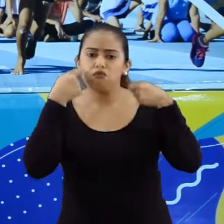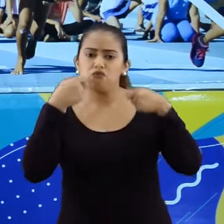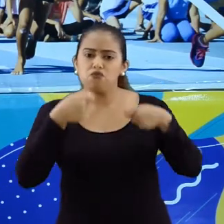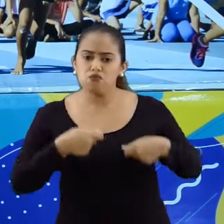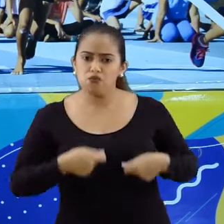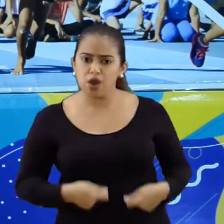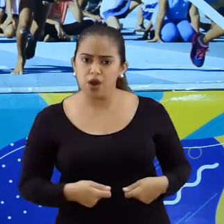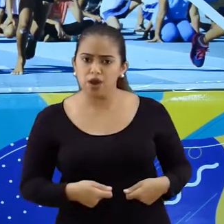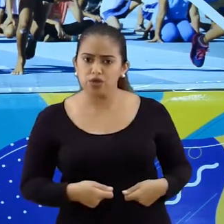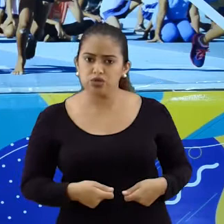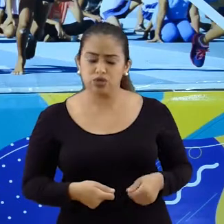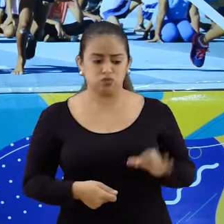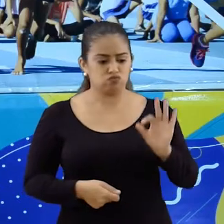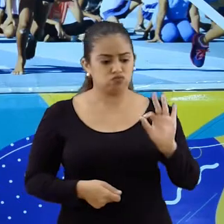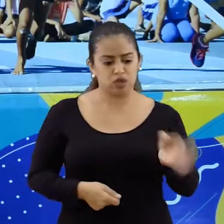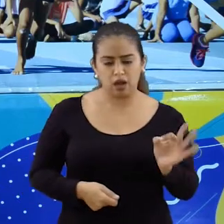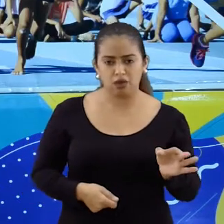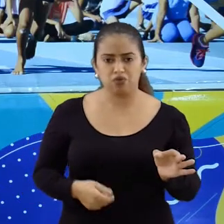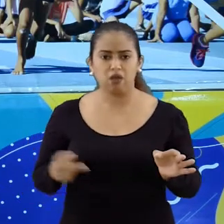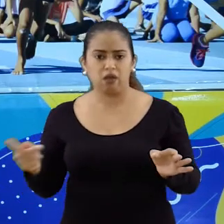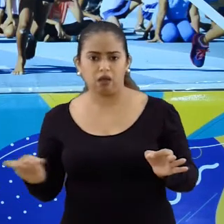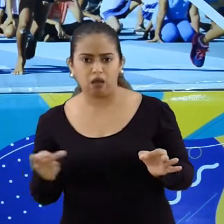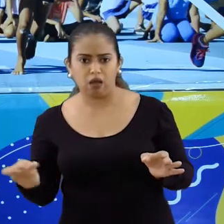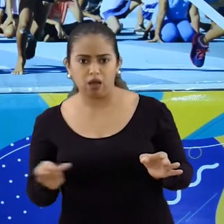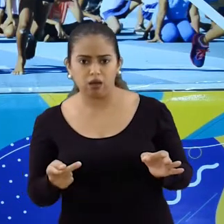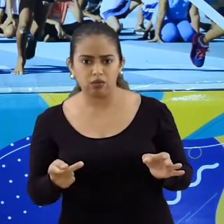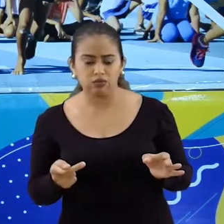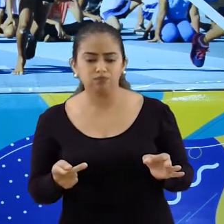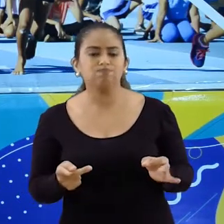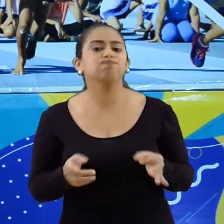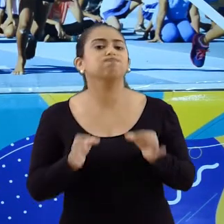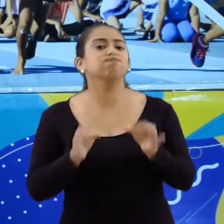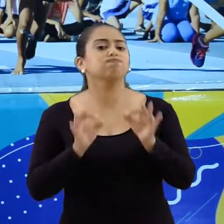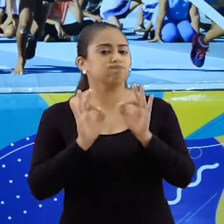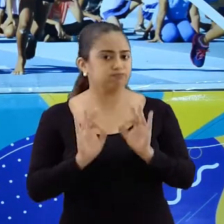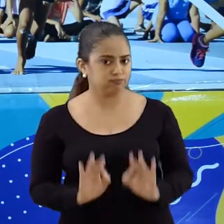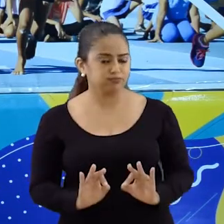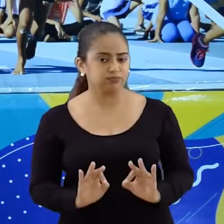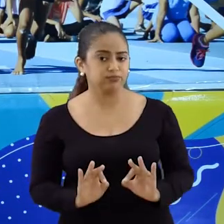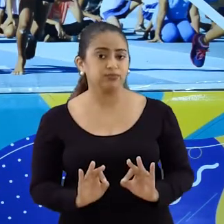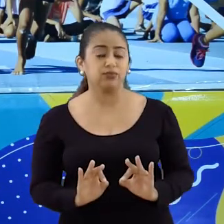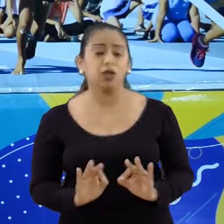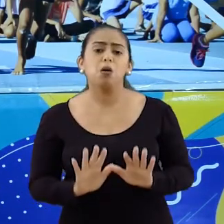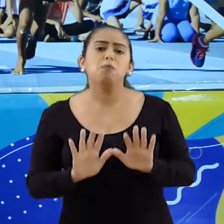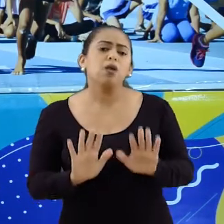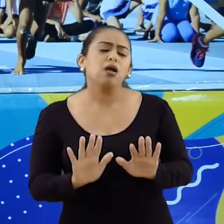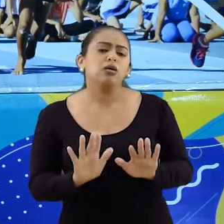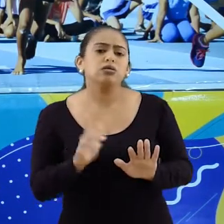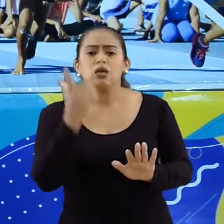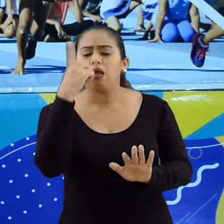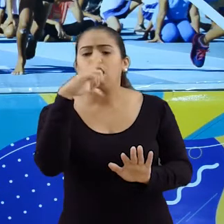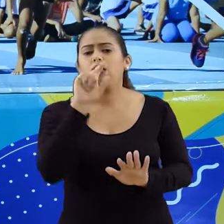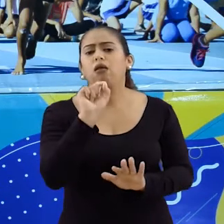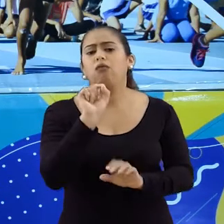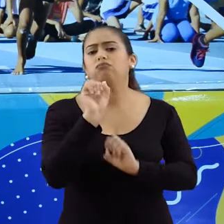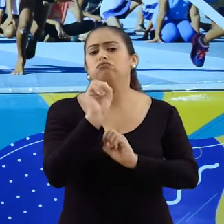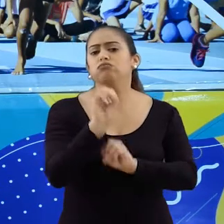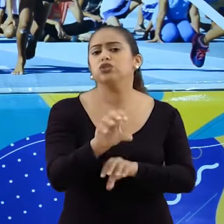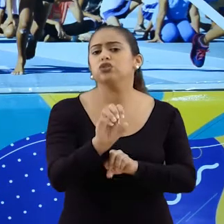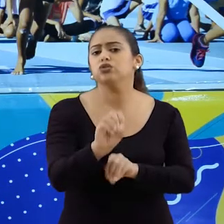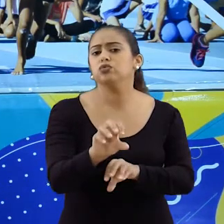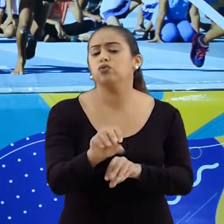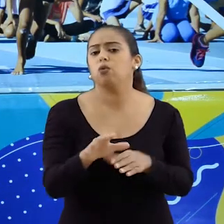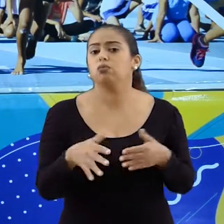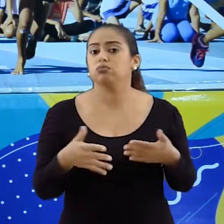até aquilo que você entende como certo e errado? É isso mesmo! Mas quem te ensinou a fazer as coisas que